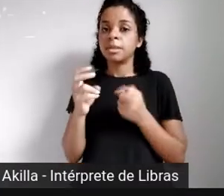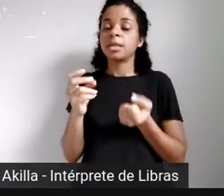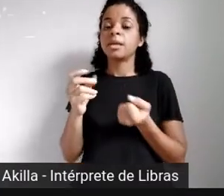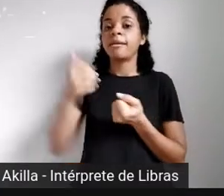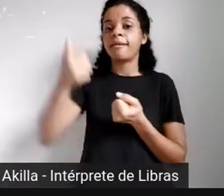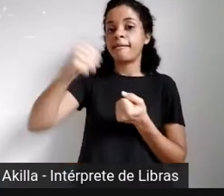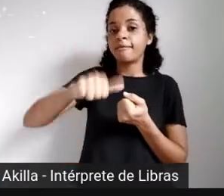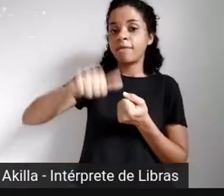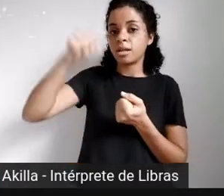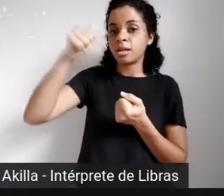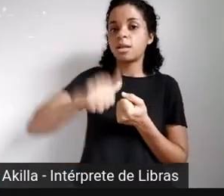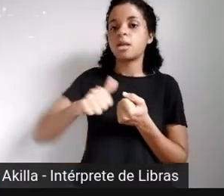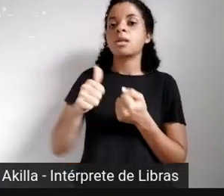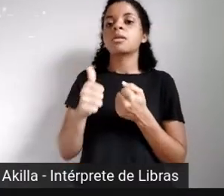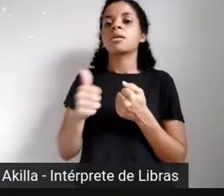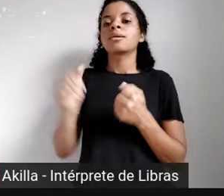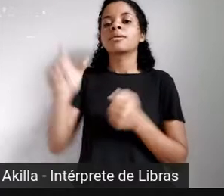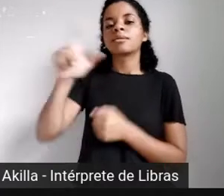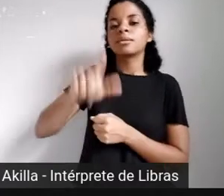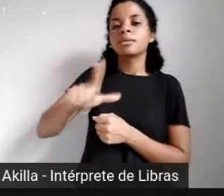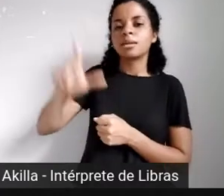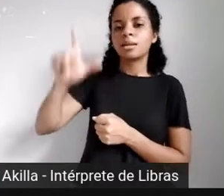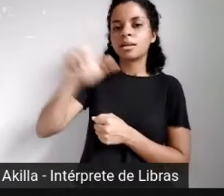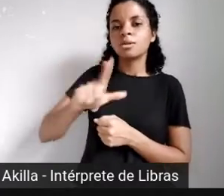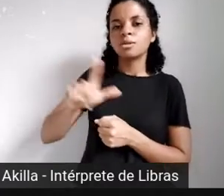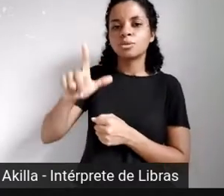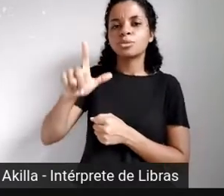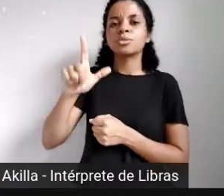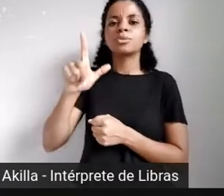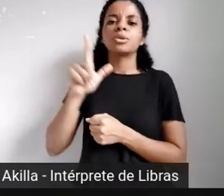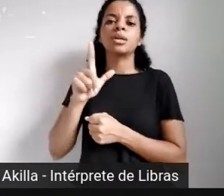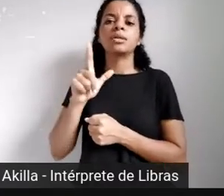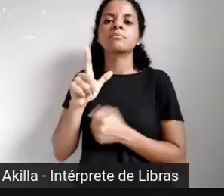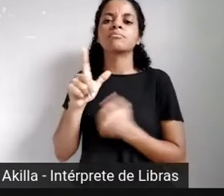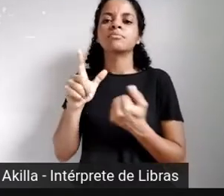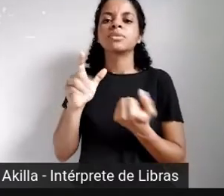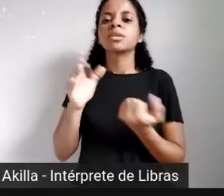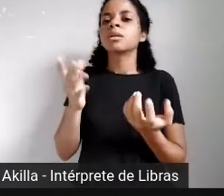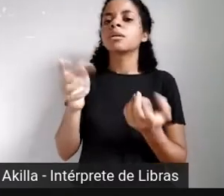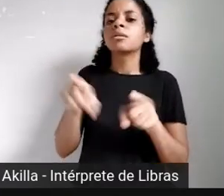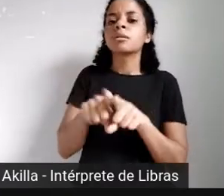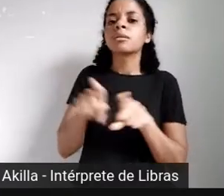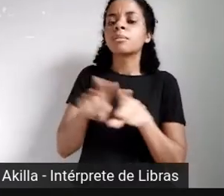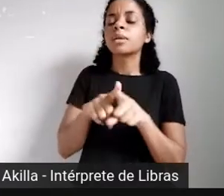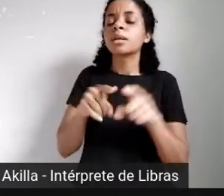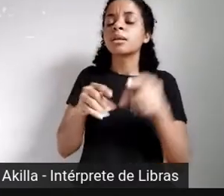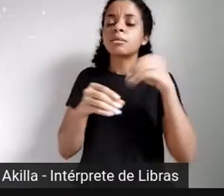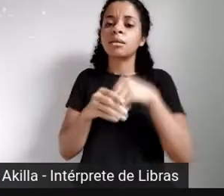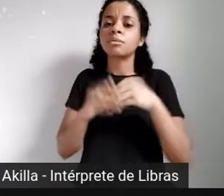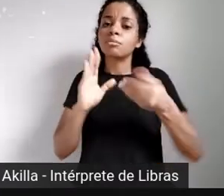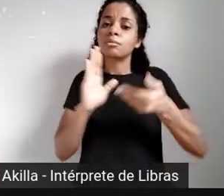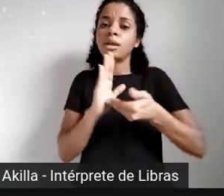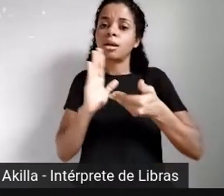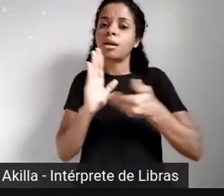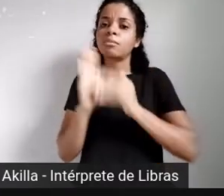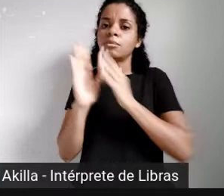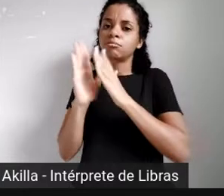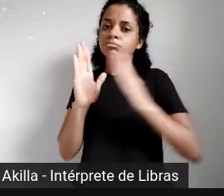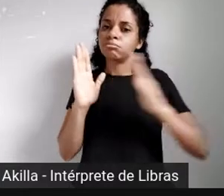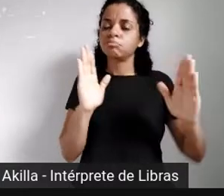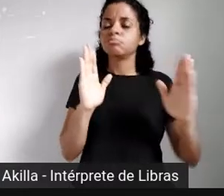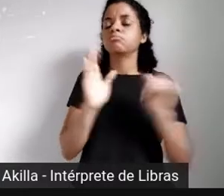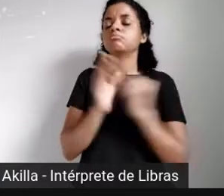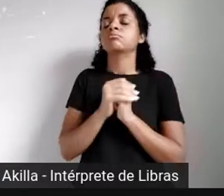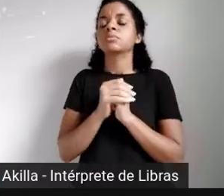encontrada, produzida, literatura cinzenta, fontes produzidas pela própria Câmara dos Deputados e pela aplicação do questionário,